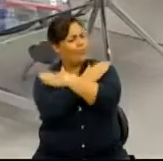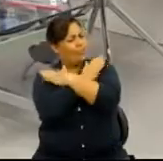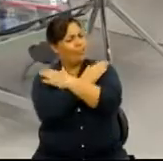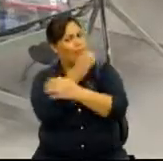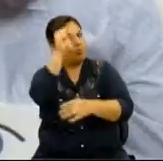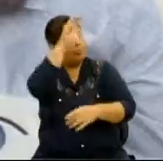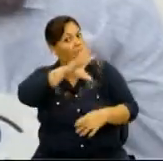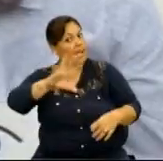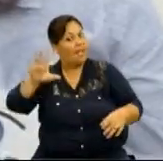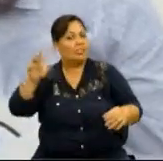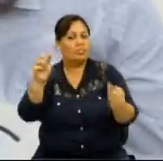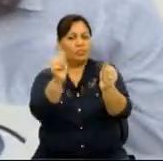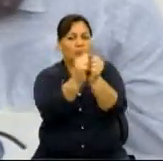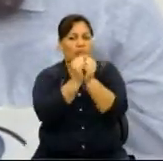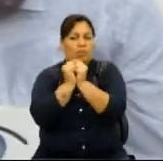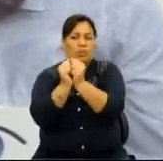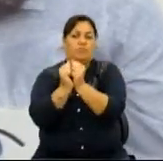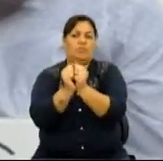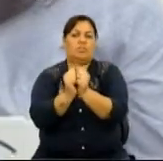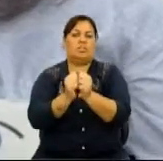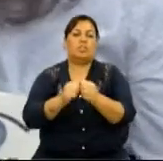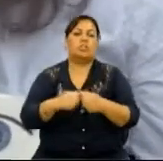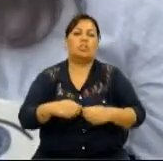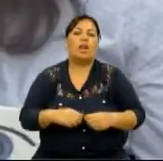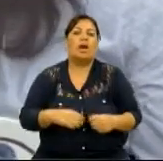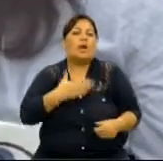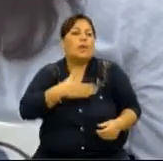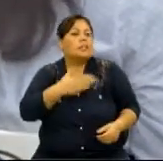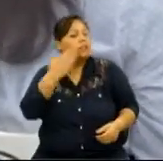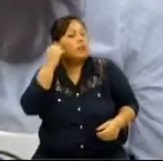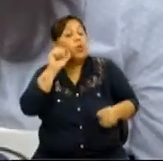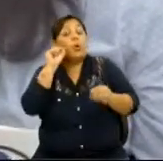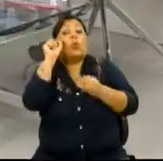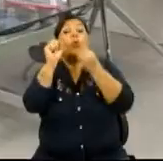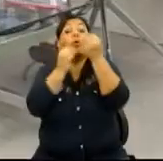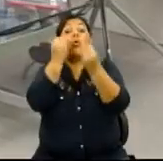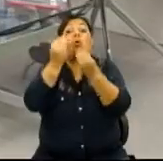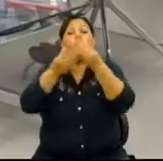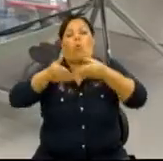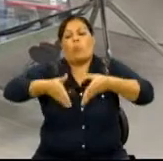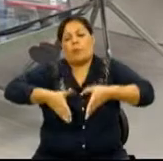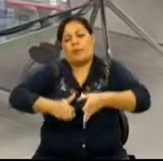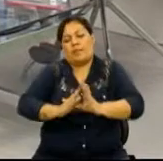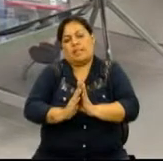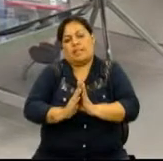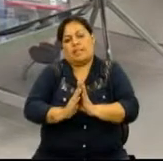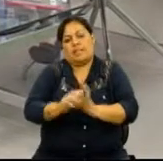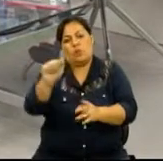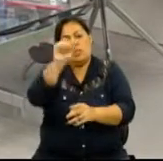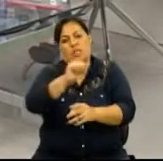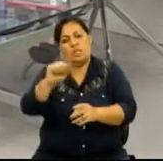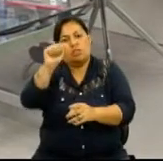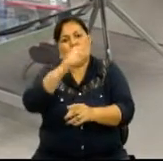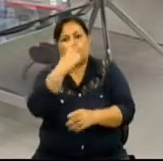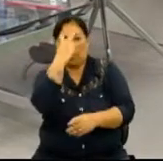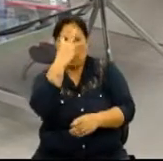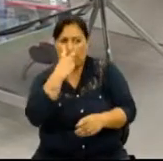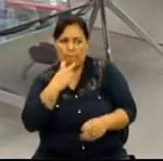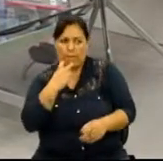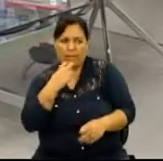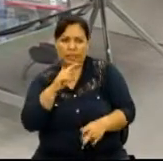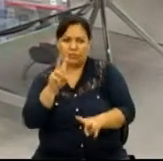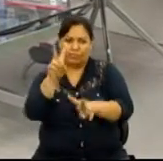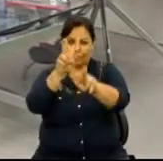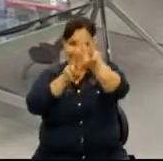Um grande abraço a todos os nossos parceiros. Eu gostaria de saber, Adermir, como nasceu a fundação Dorina Noil para